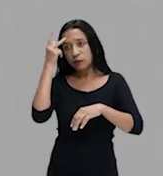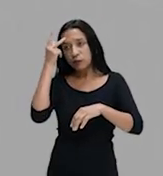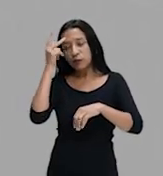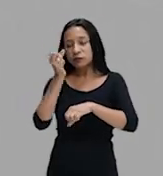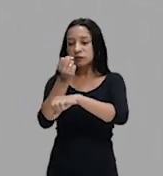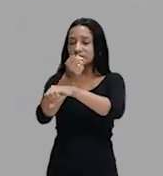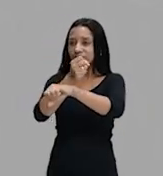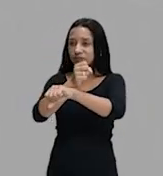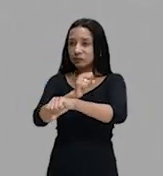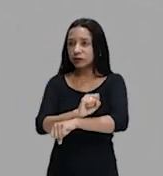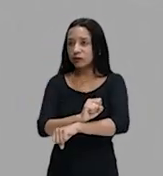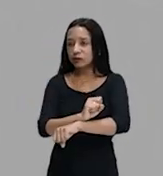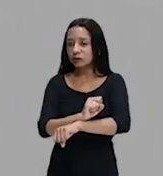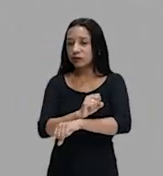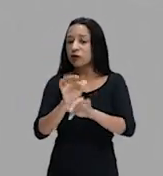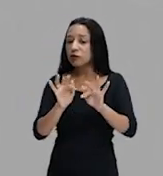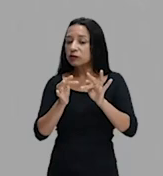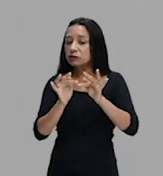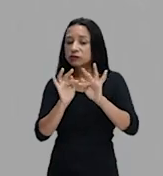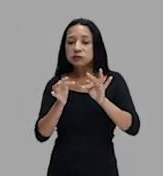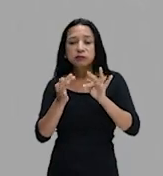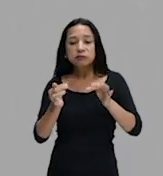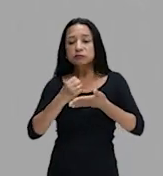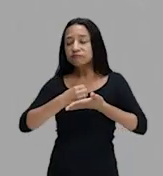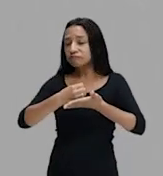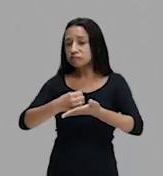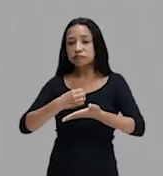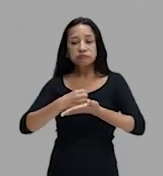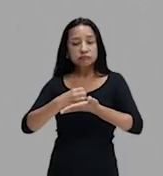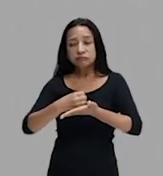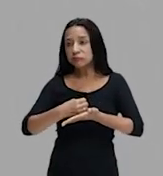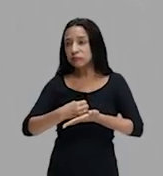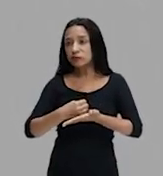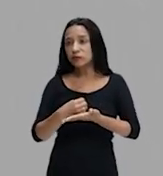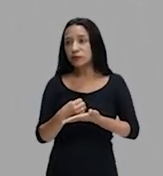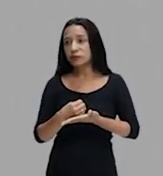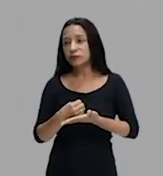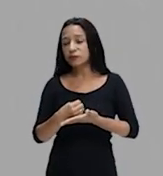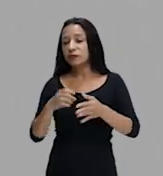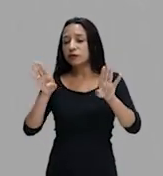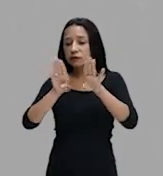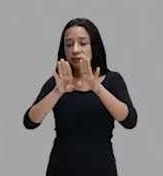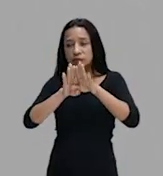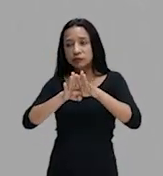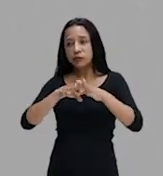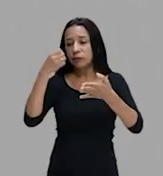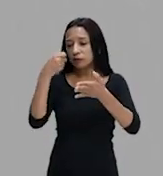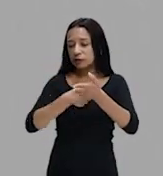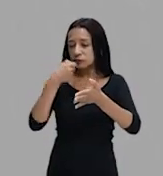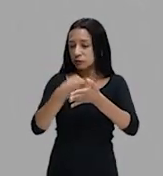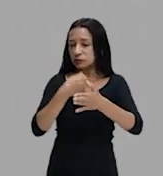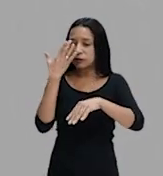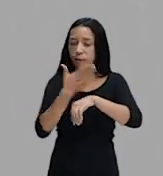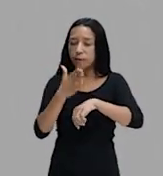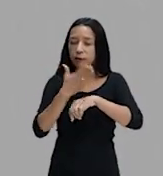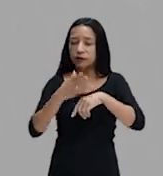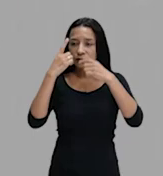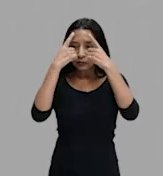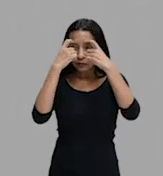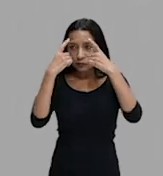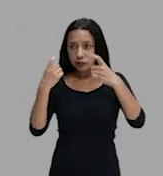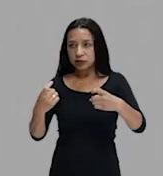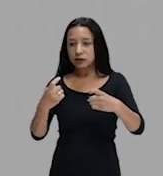escravos, e que simplesmente estavam ali para ajudar. E, dessa forma, resistir a essas práticas de violência